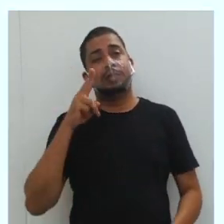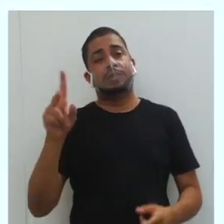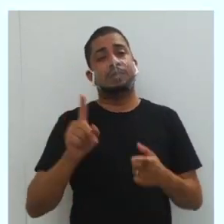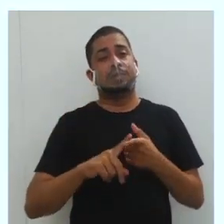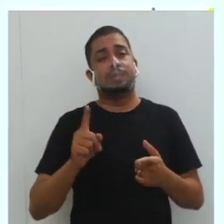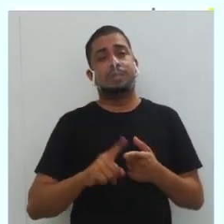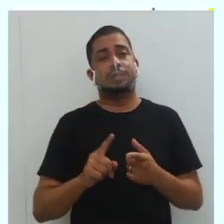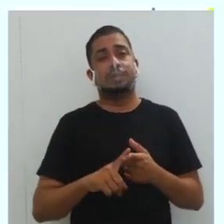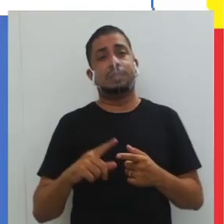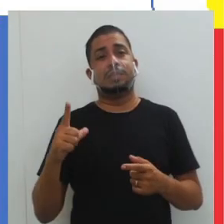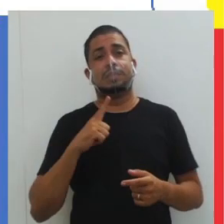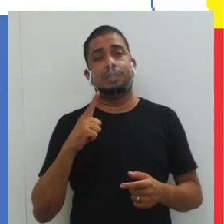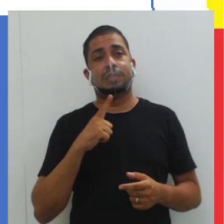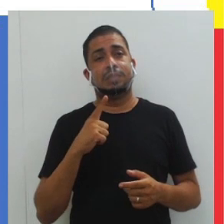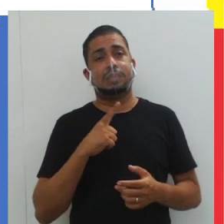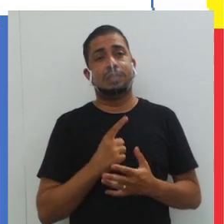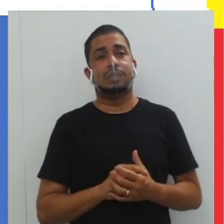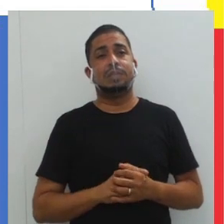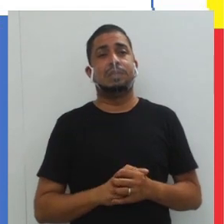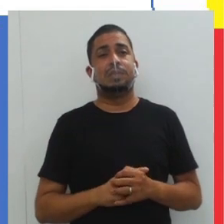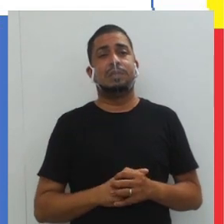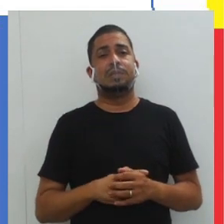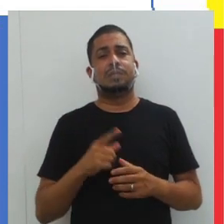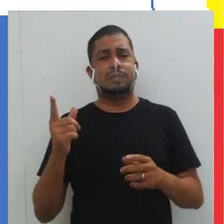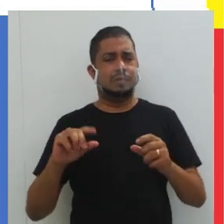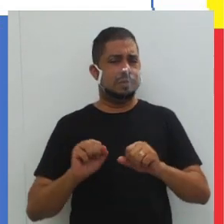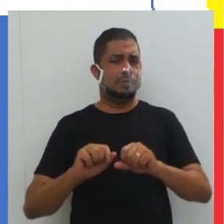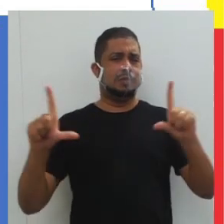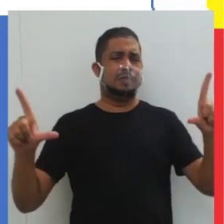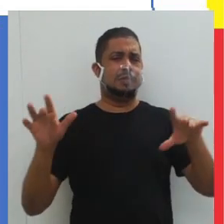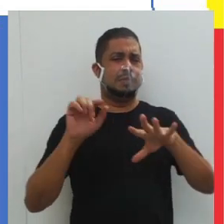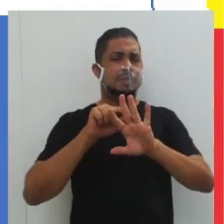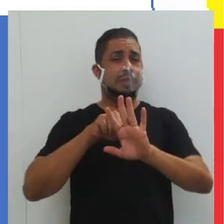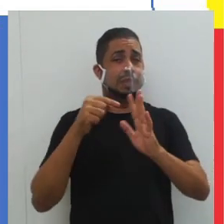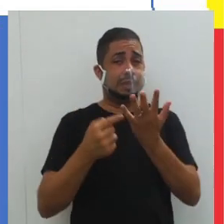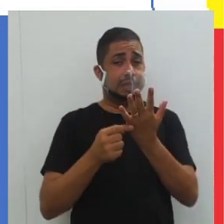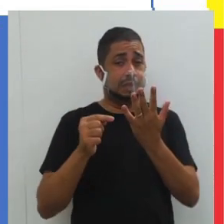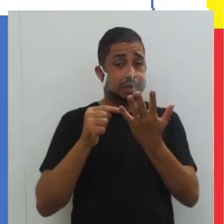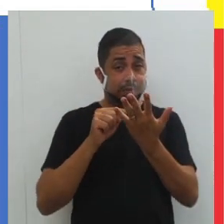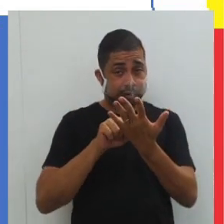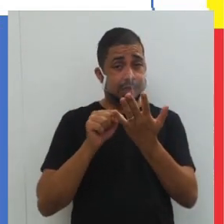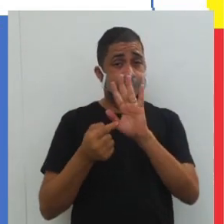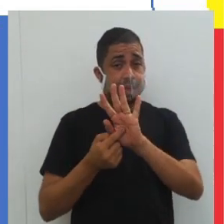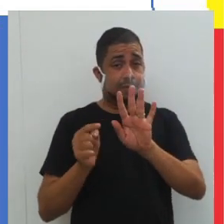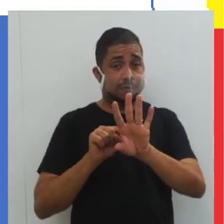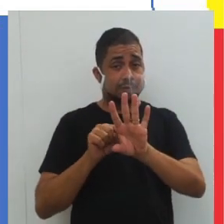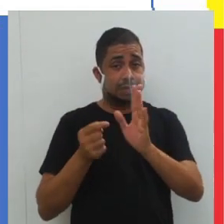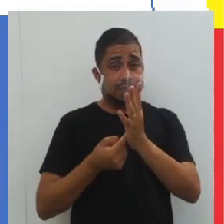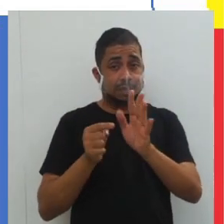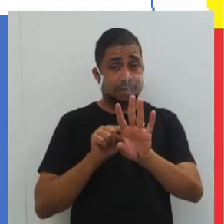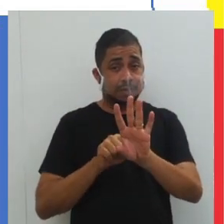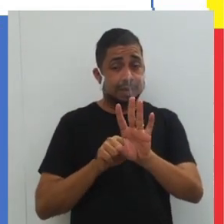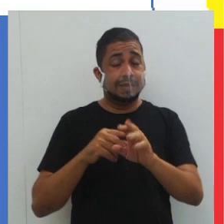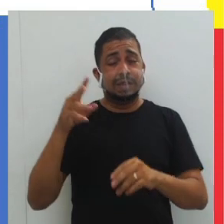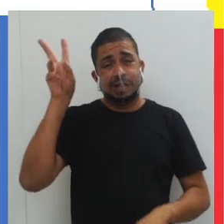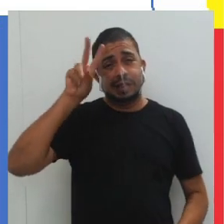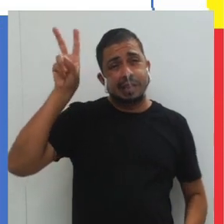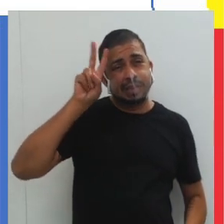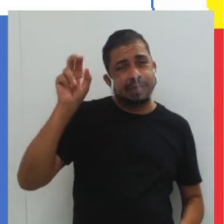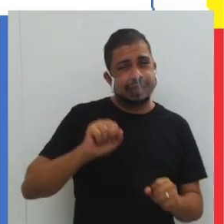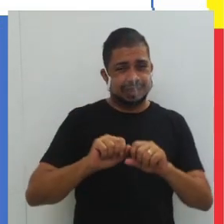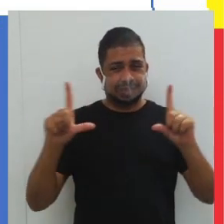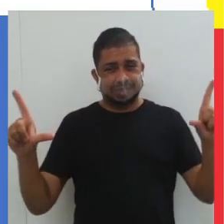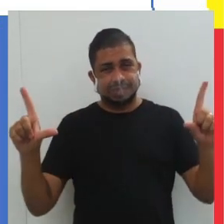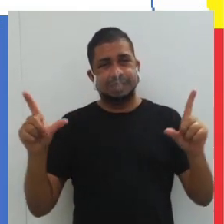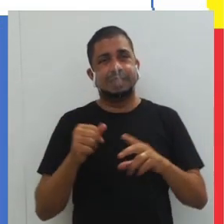Vejamos aqui. Nós temos uma alegoria, uma metáfora, olhando para a tela, mais ou menos, que vai lembrar